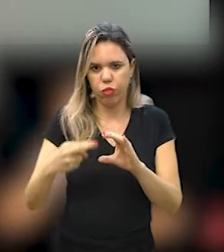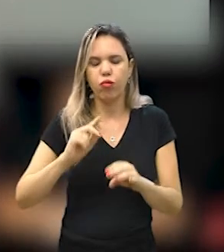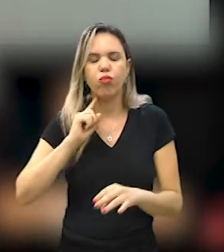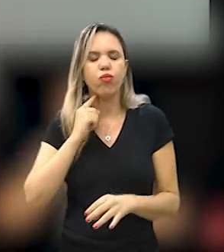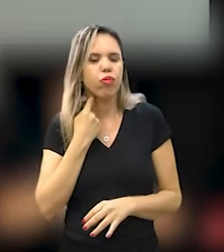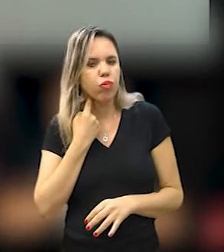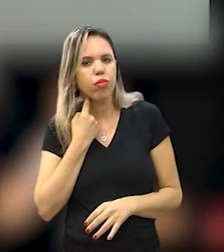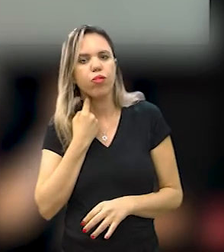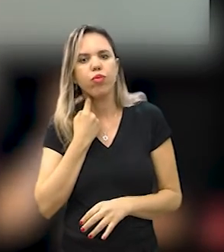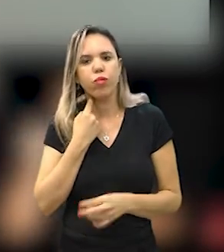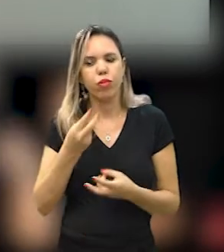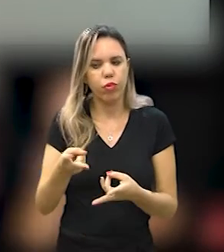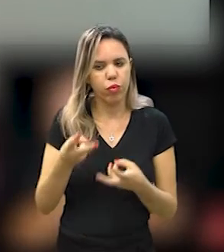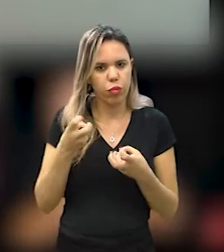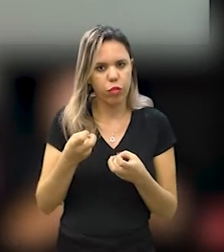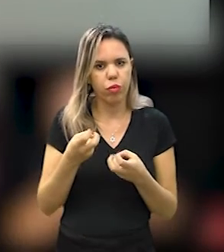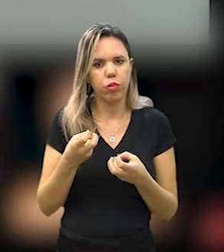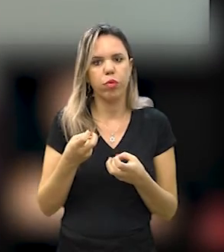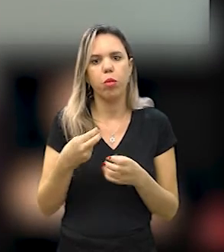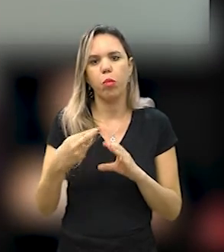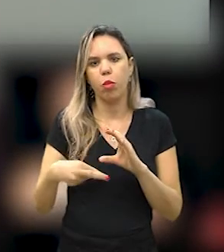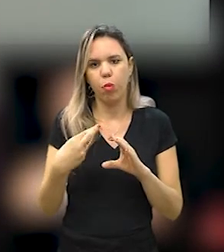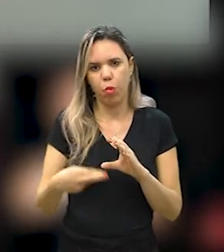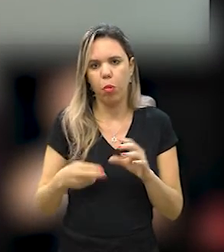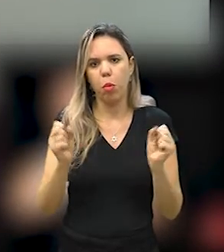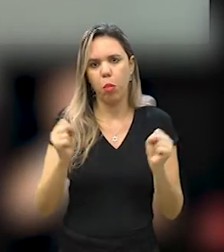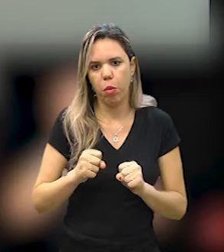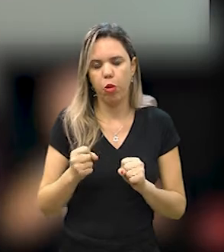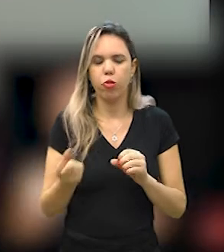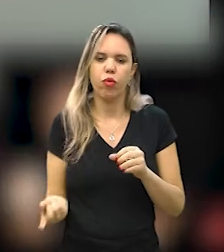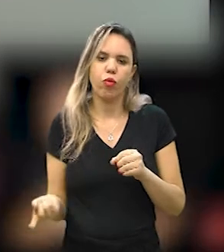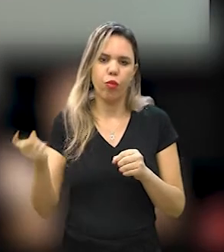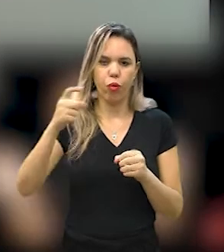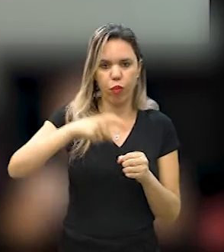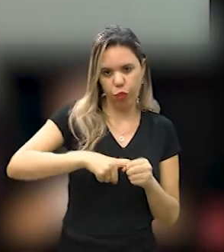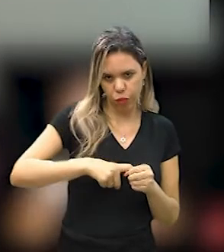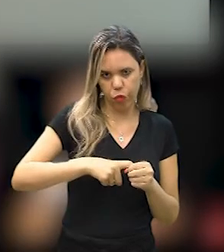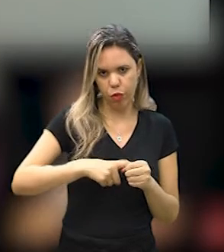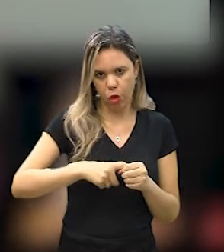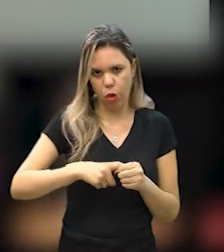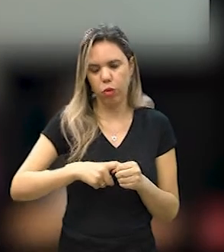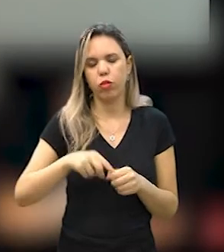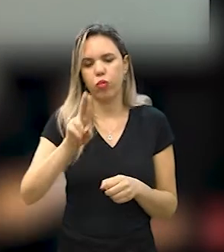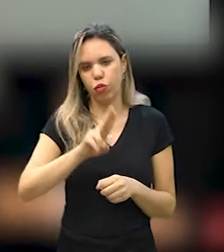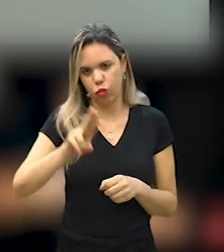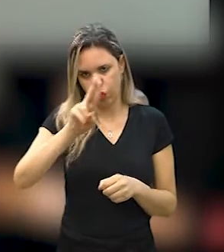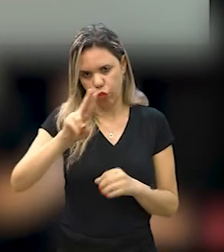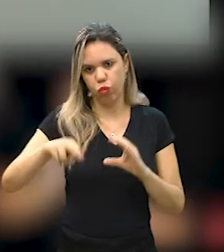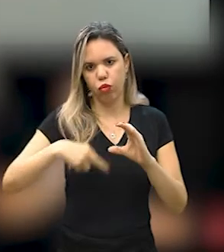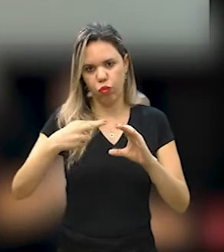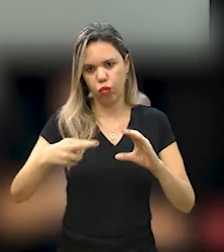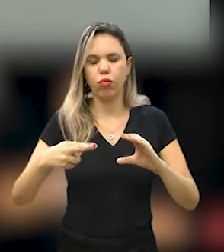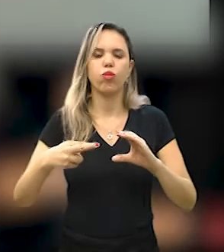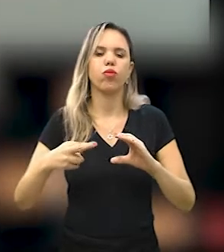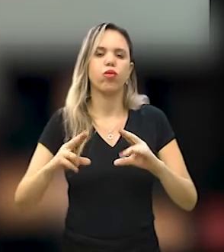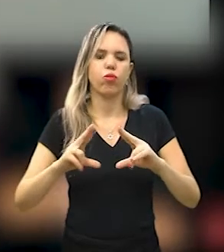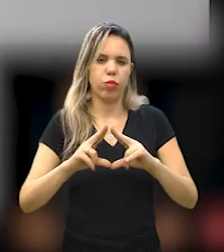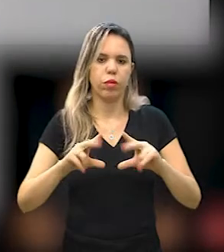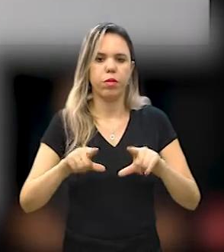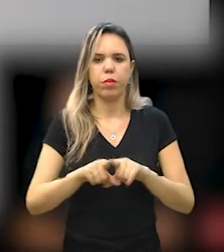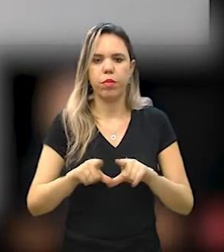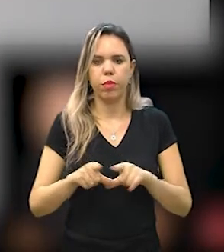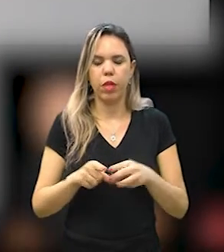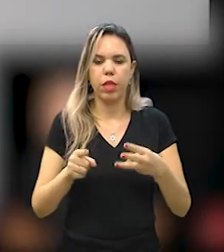resíduo do lixo e a gente percebe que muitos desses resíduos poderiam retornar reciclável ou retornar de alguma